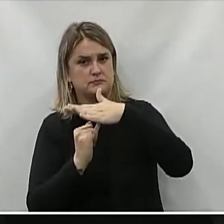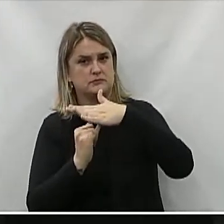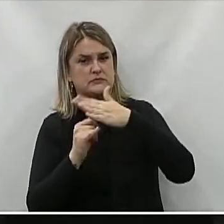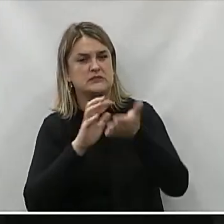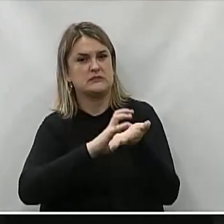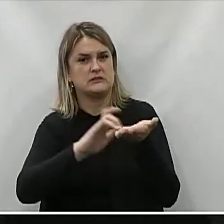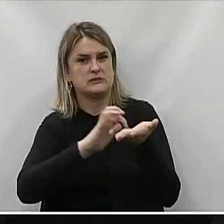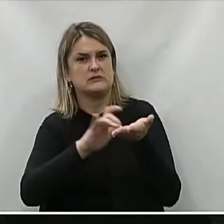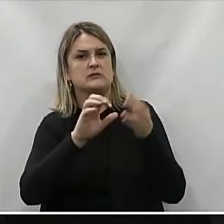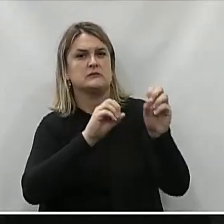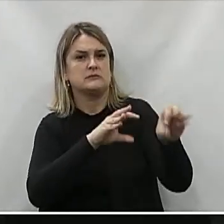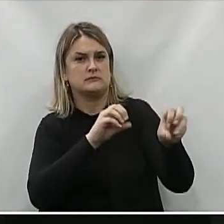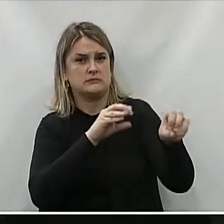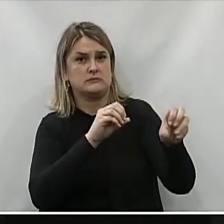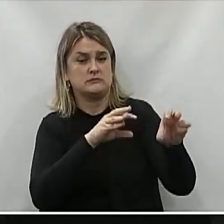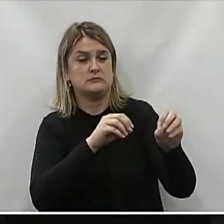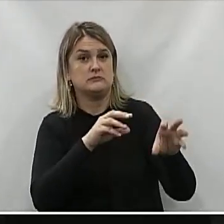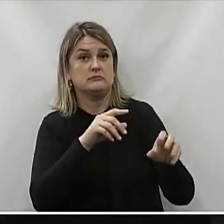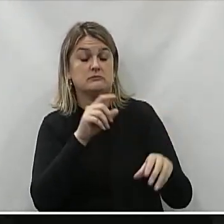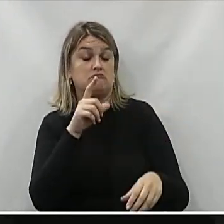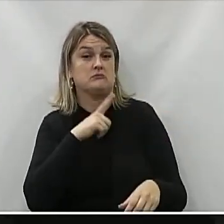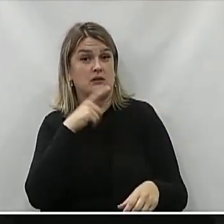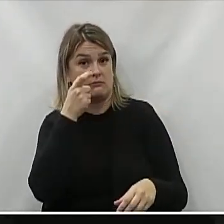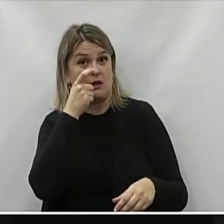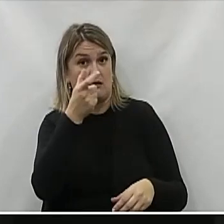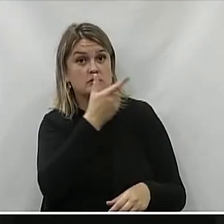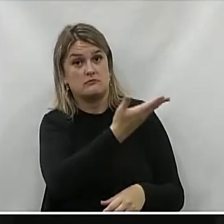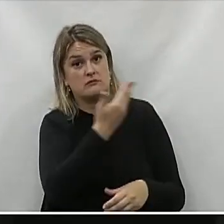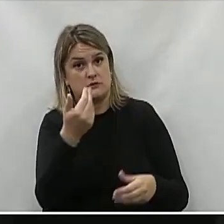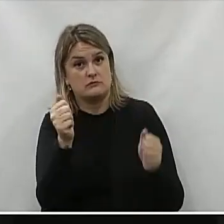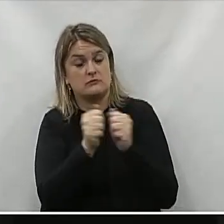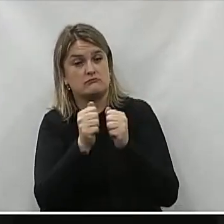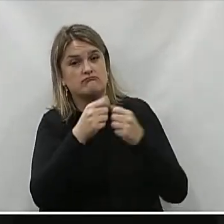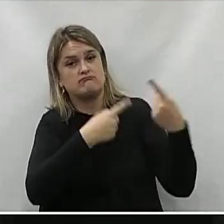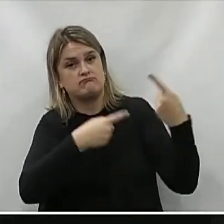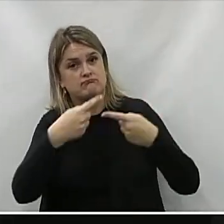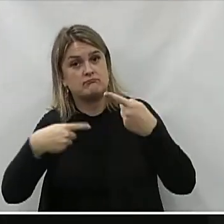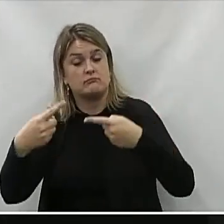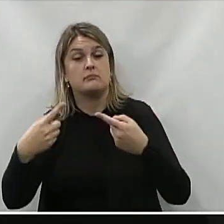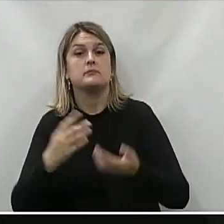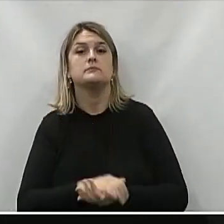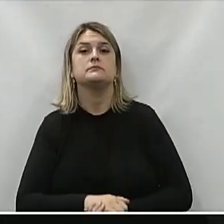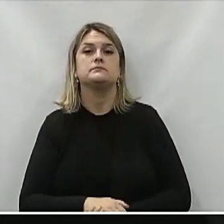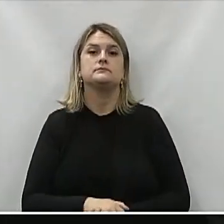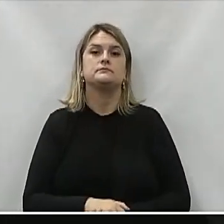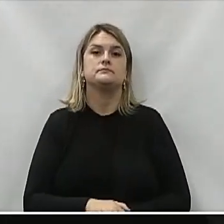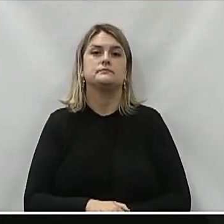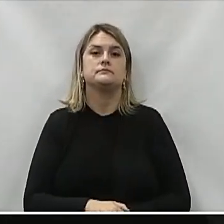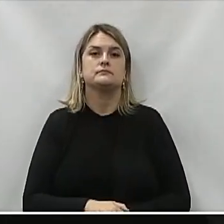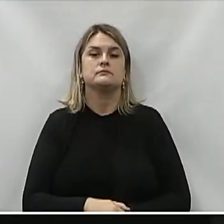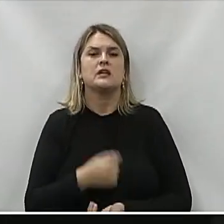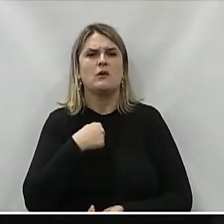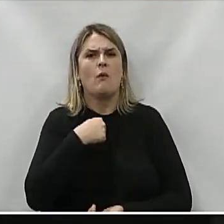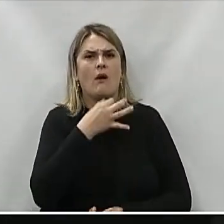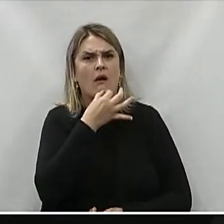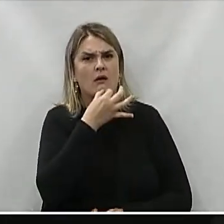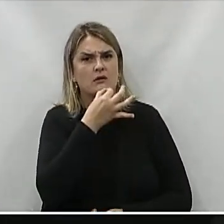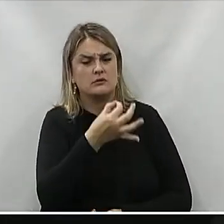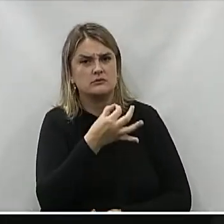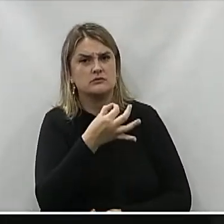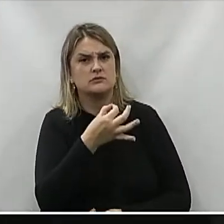Secretaria de Educação Que é uma das interessadas Nesse assunto Tão importante E eu acho que